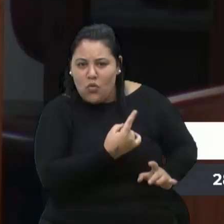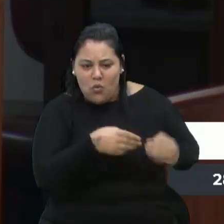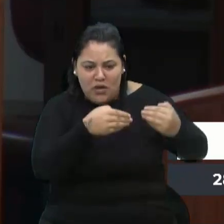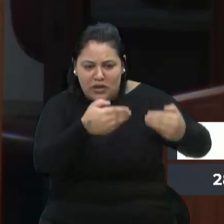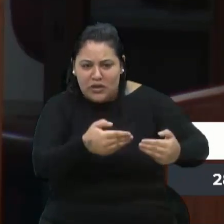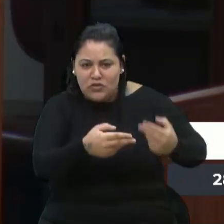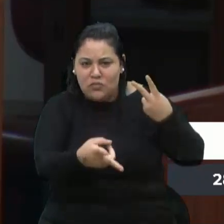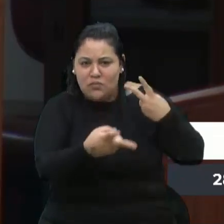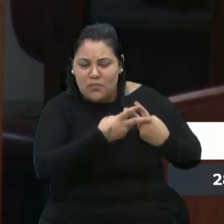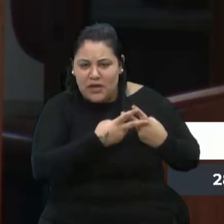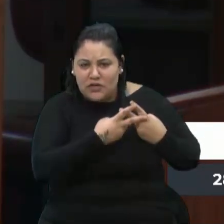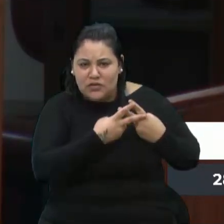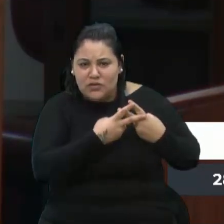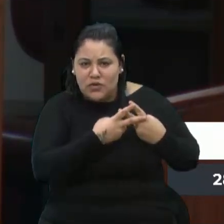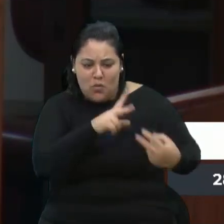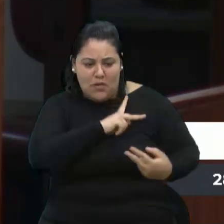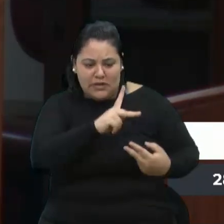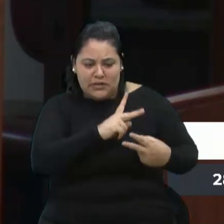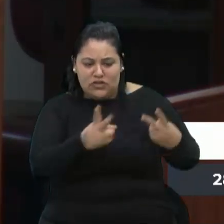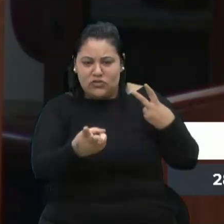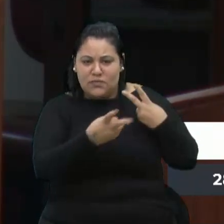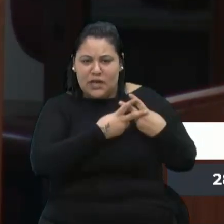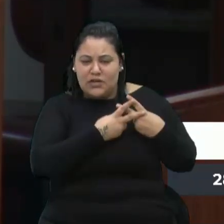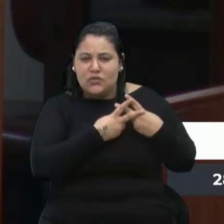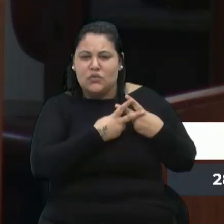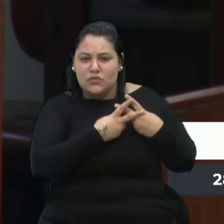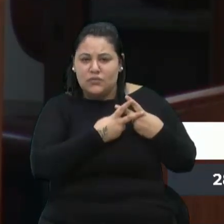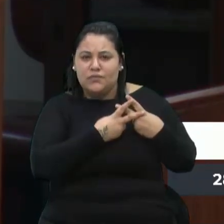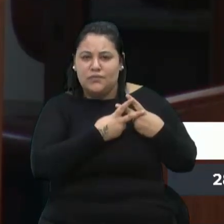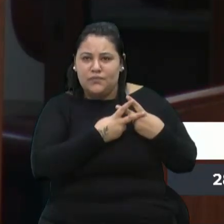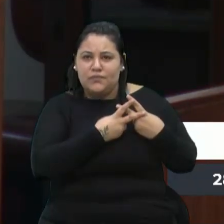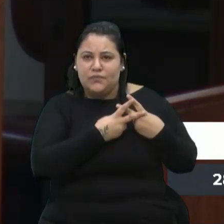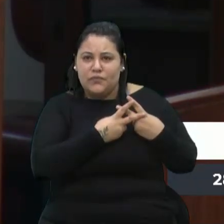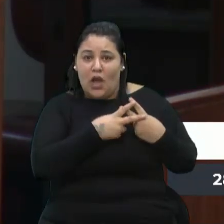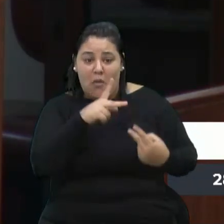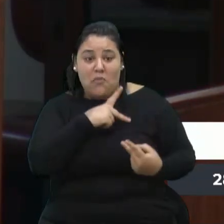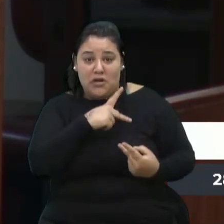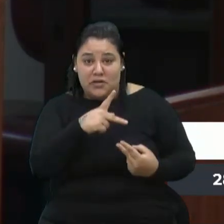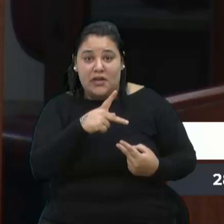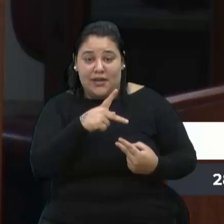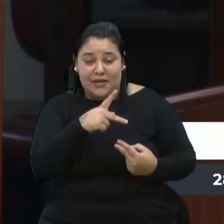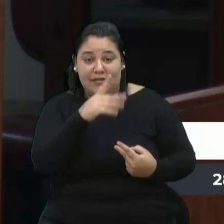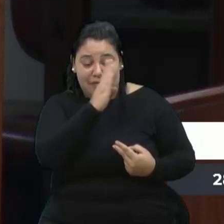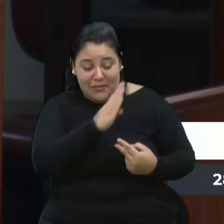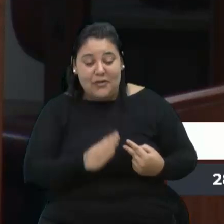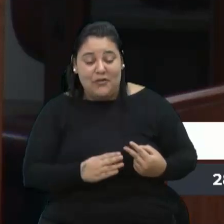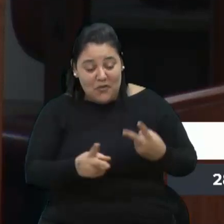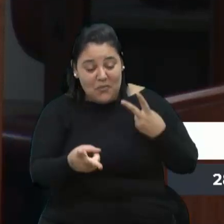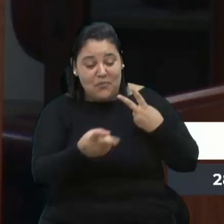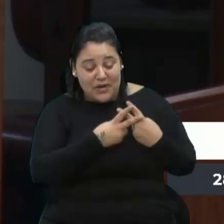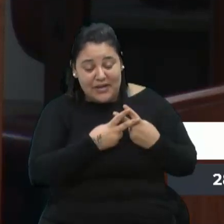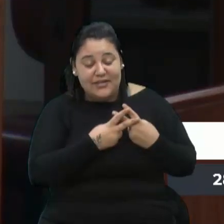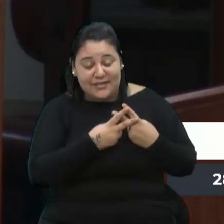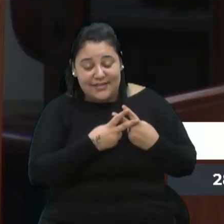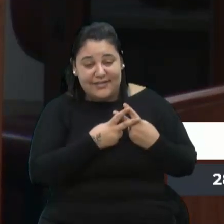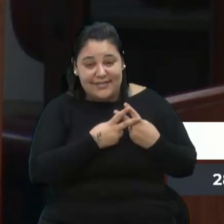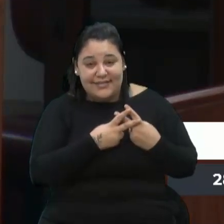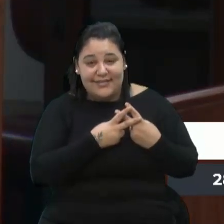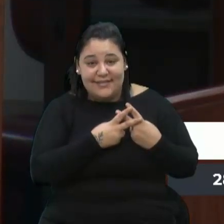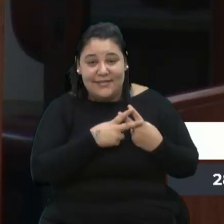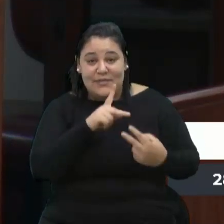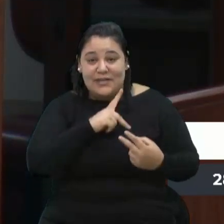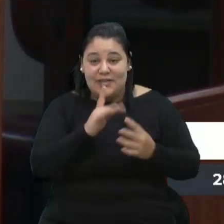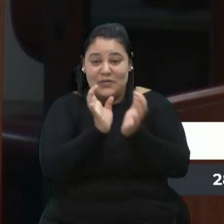presos. O presidente foi preso. O presidente da república foi preso. O presidente do partido foi preso. Todo mundo foi